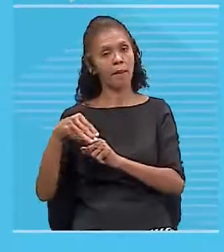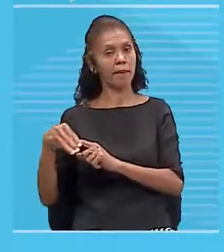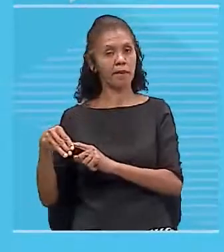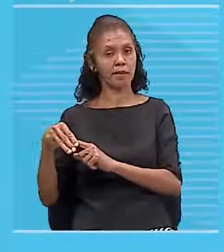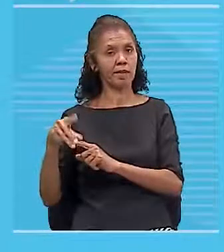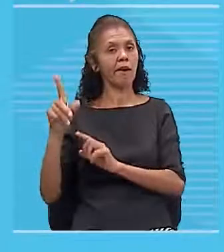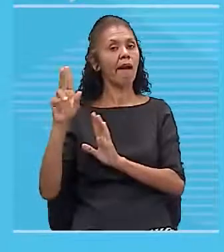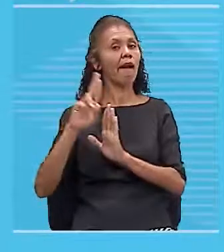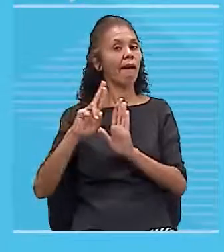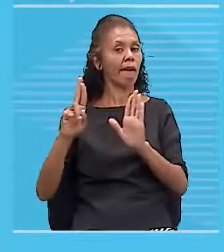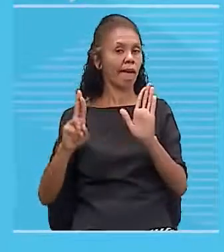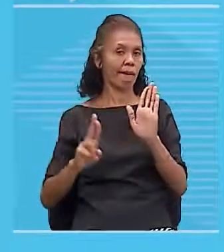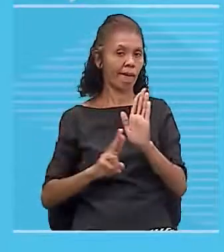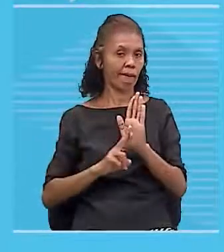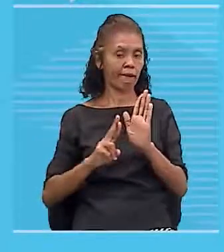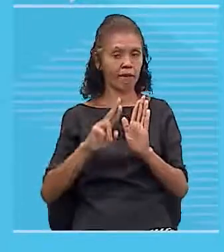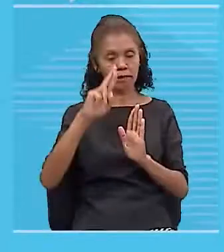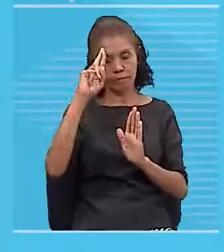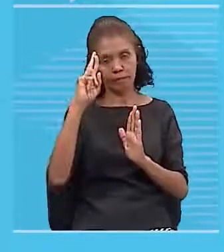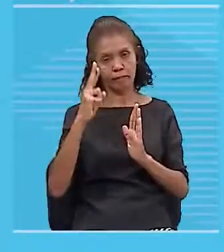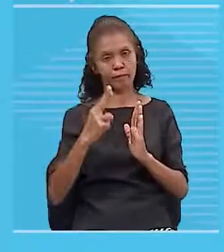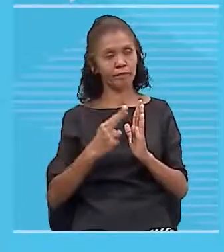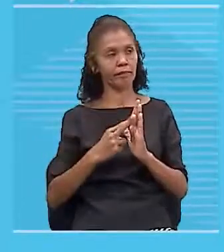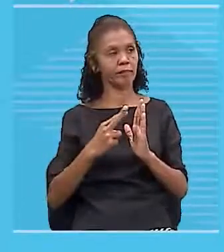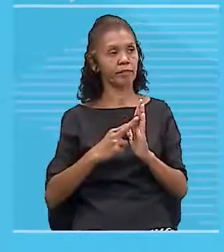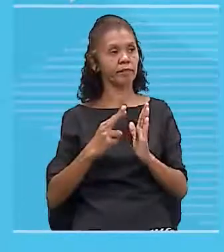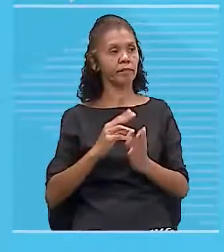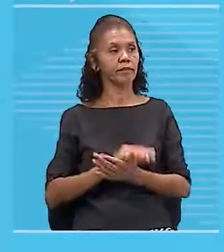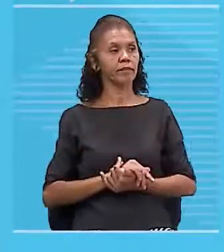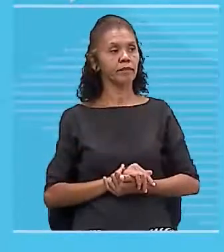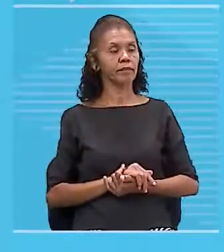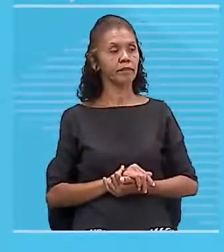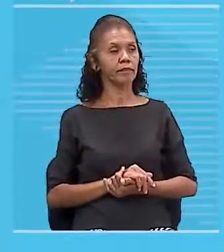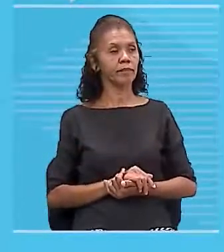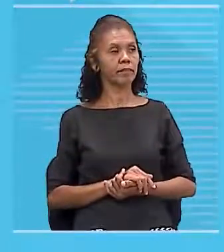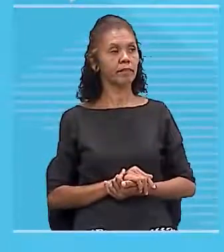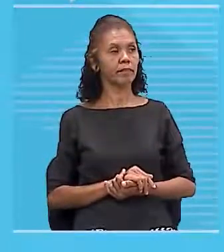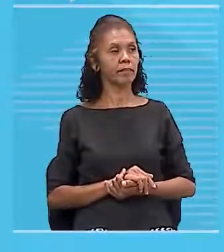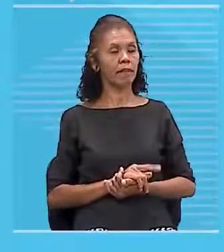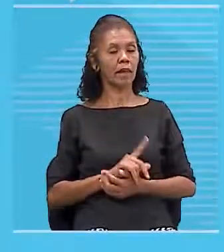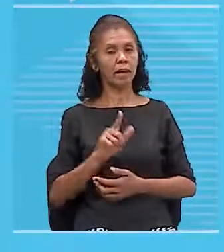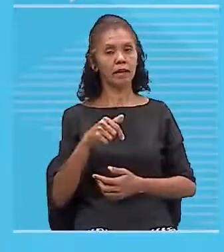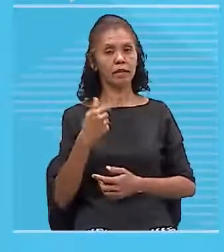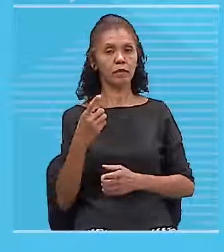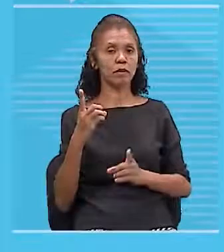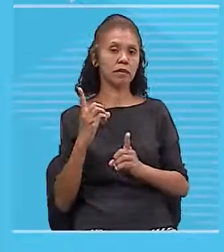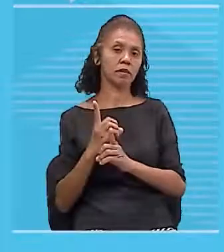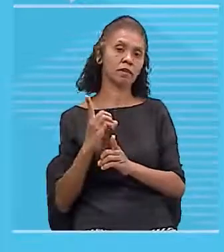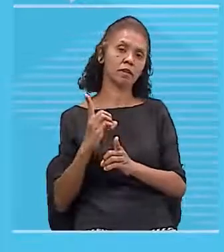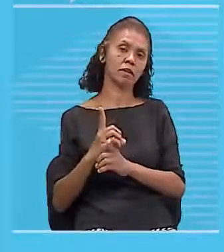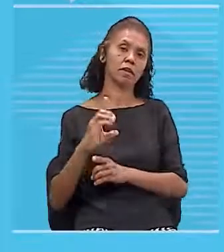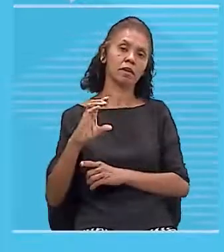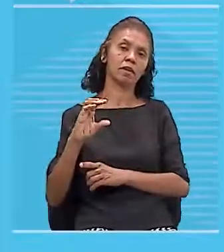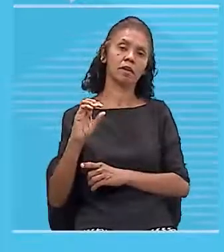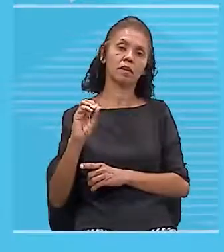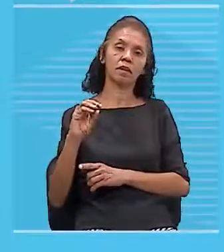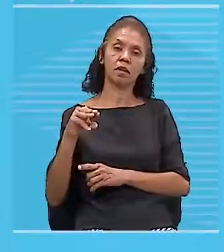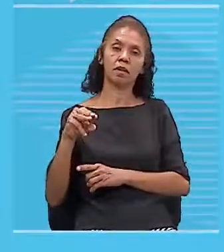esse padrão. E aí a consequência é a gente achar constante com essa unidade dela.